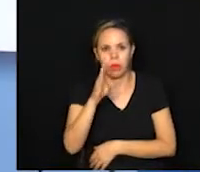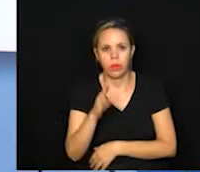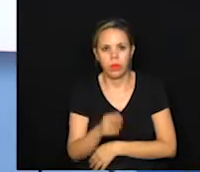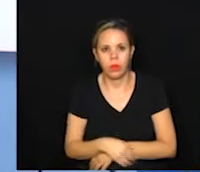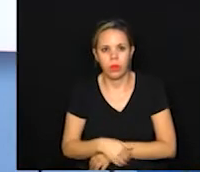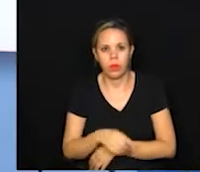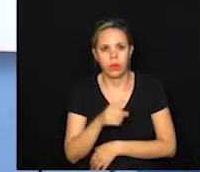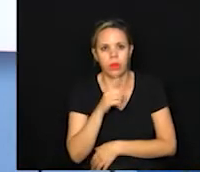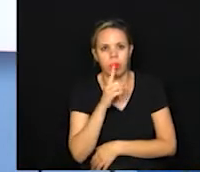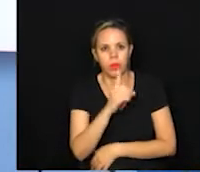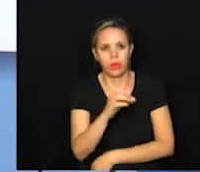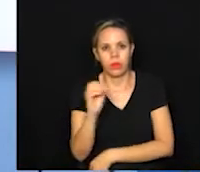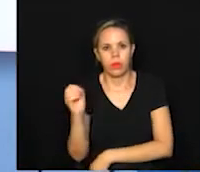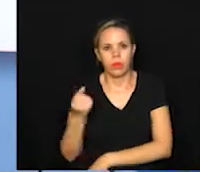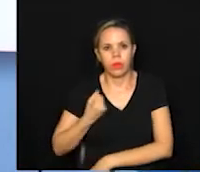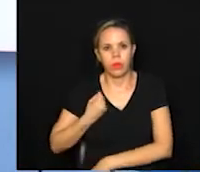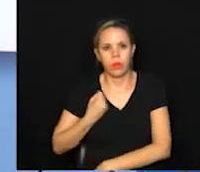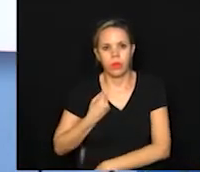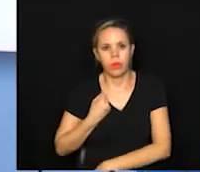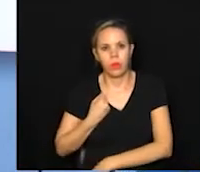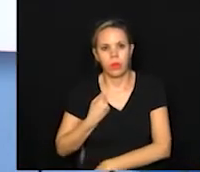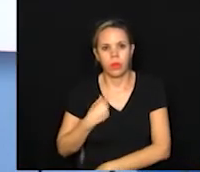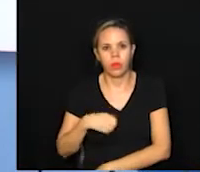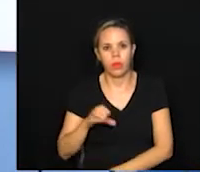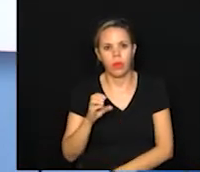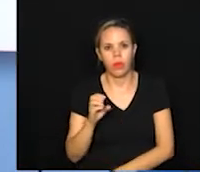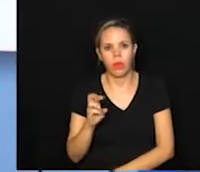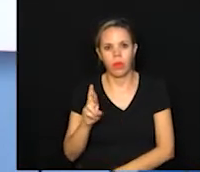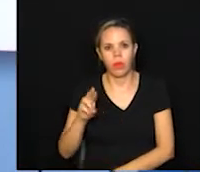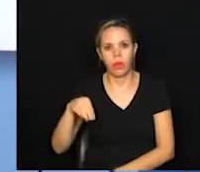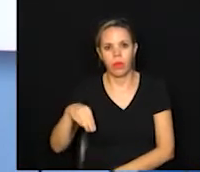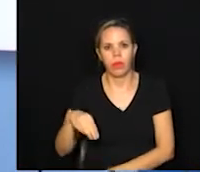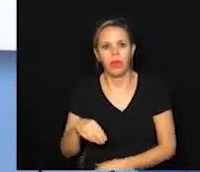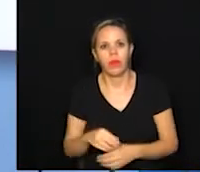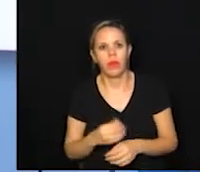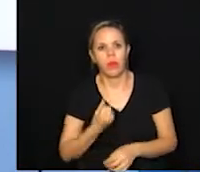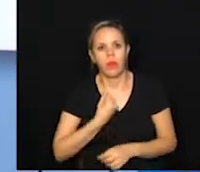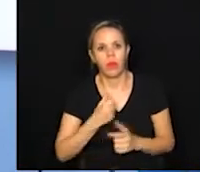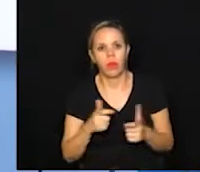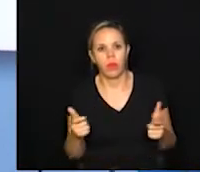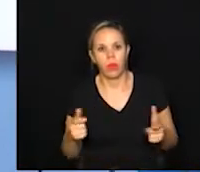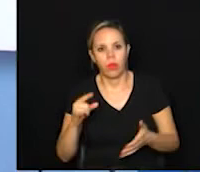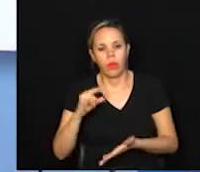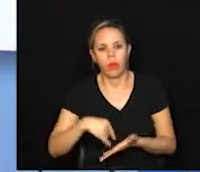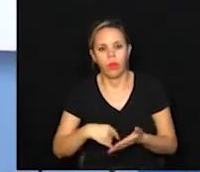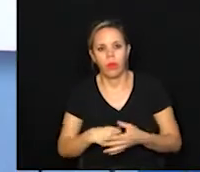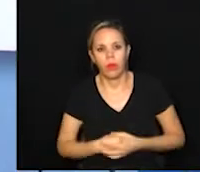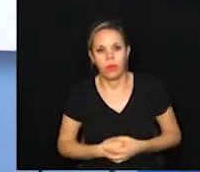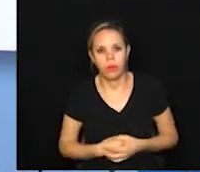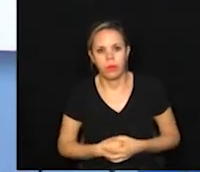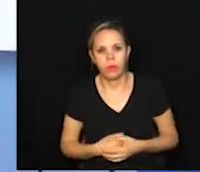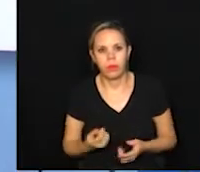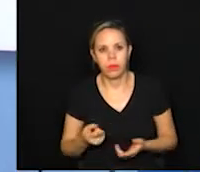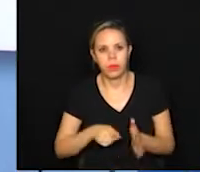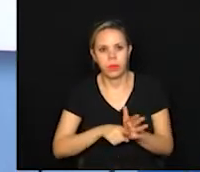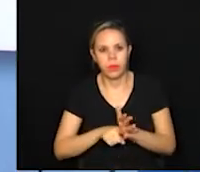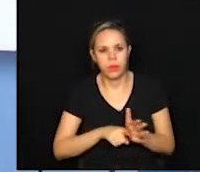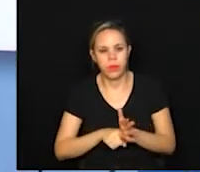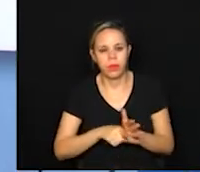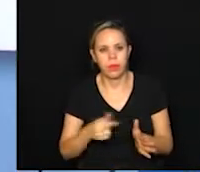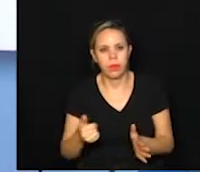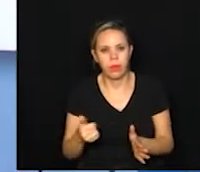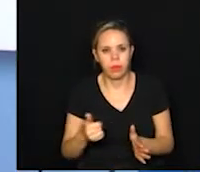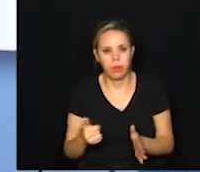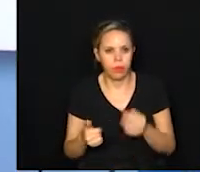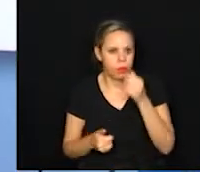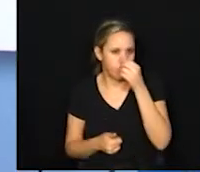100 números de CRMs que estão enviando o maior número de documentos aí de acordo com essa primeira